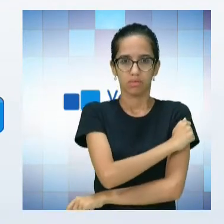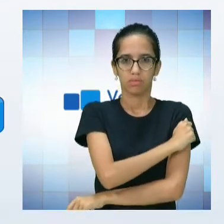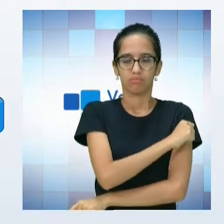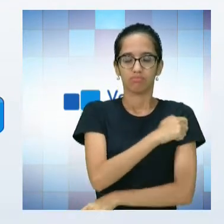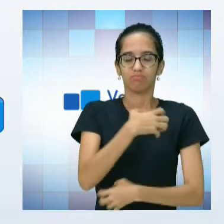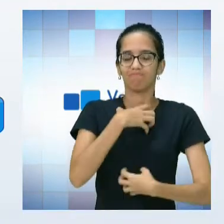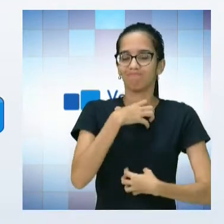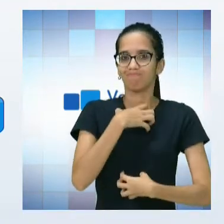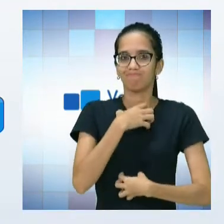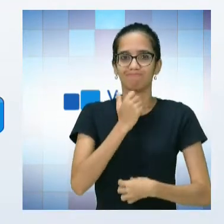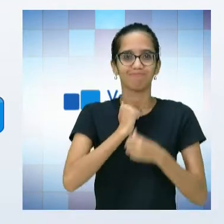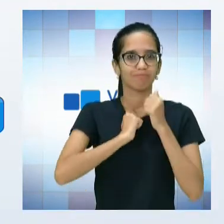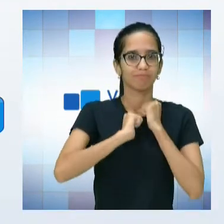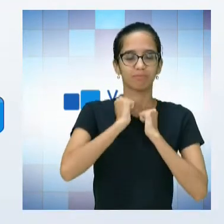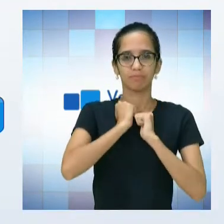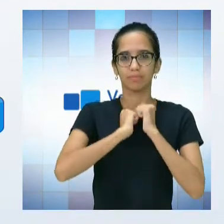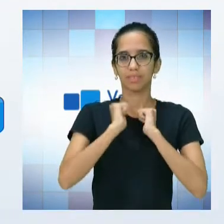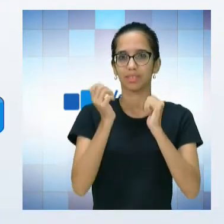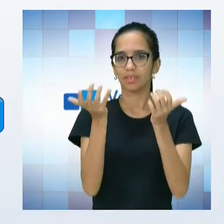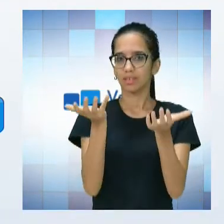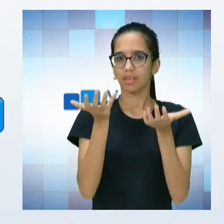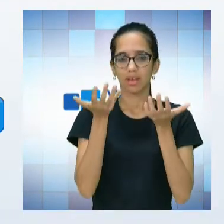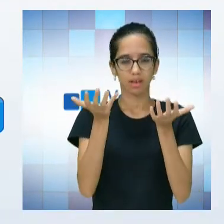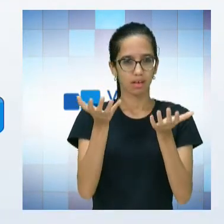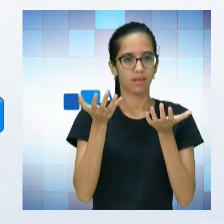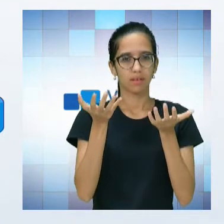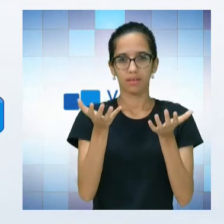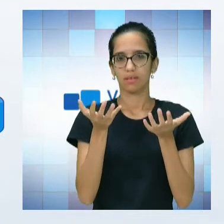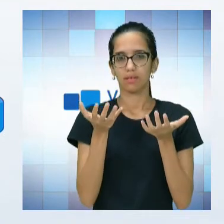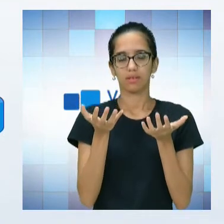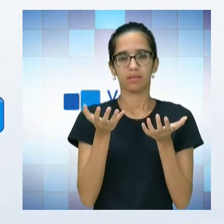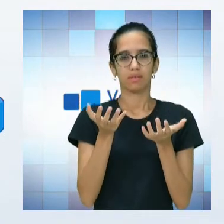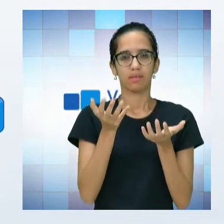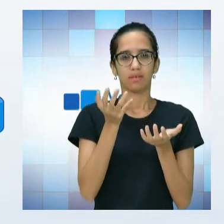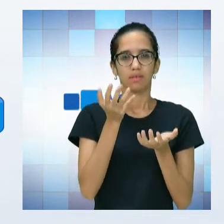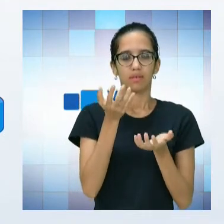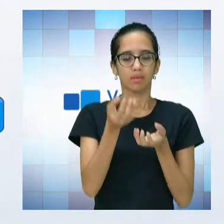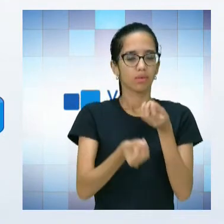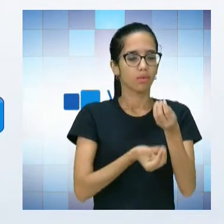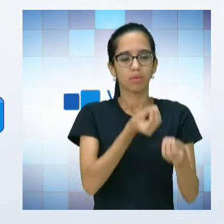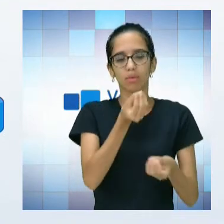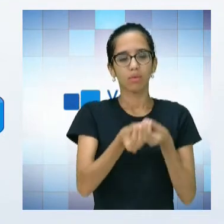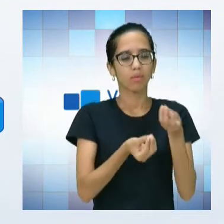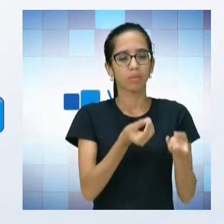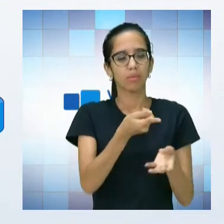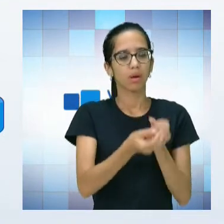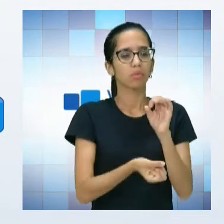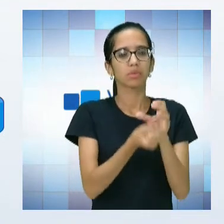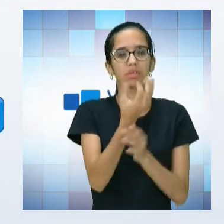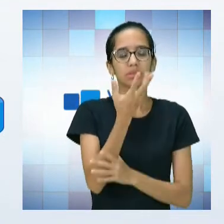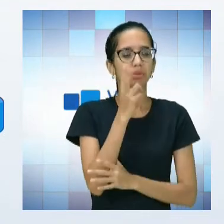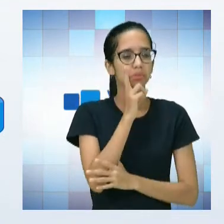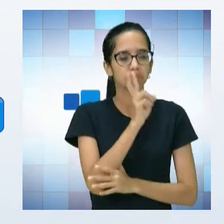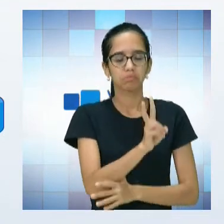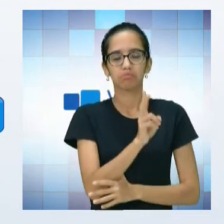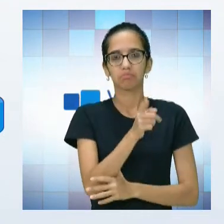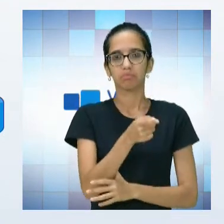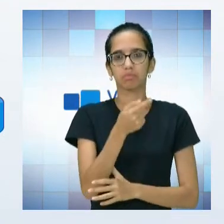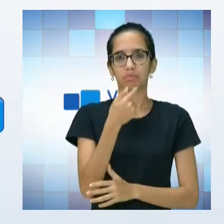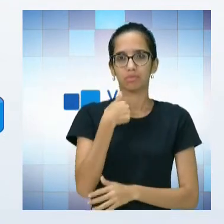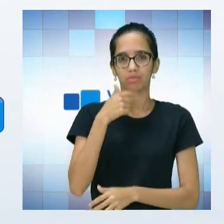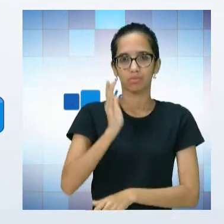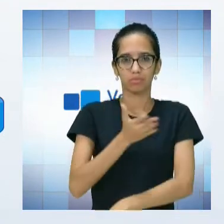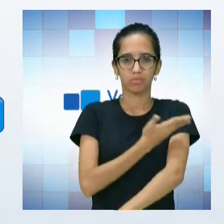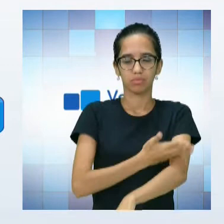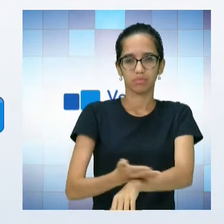ansiosos para ver como é que vai funcionar esse laboratório, né? Eu costumo dizer que